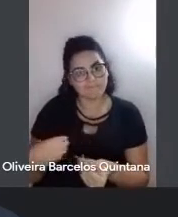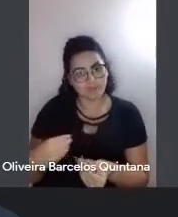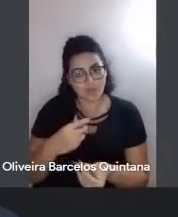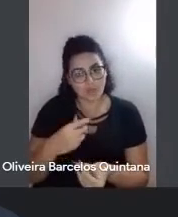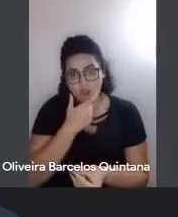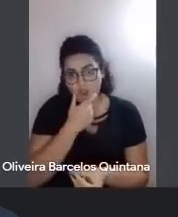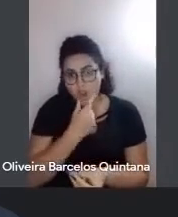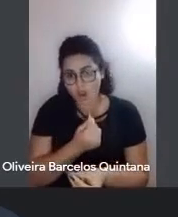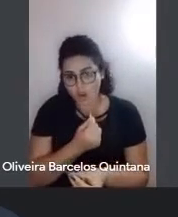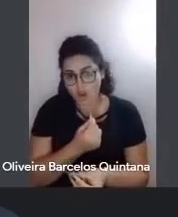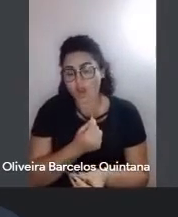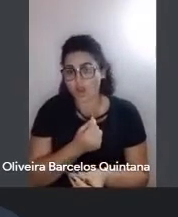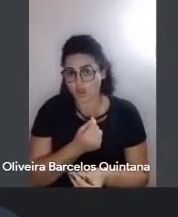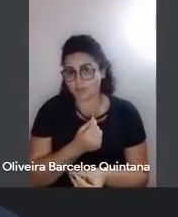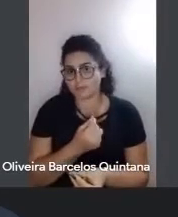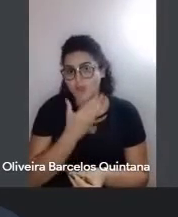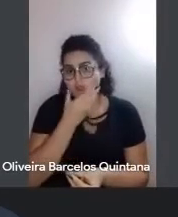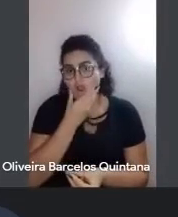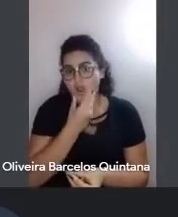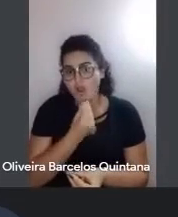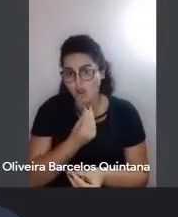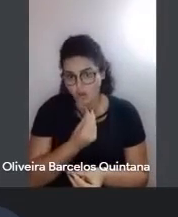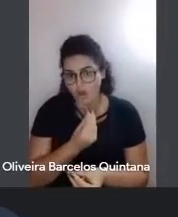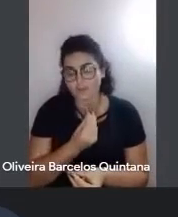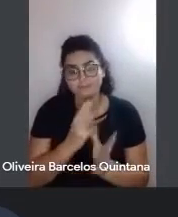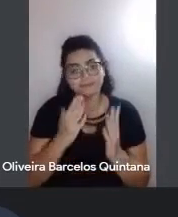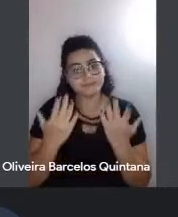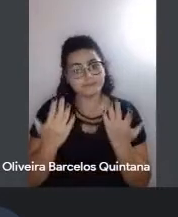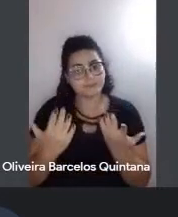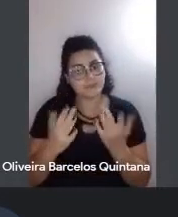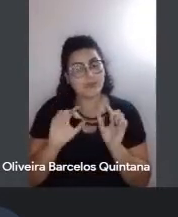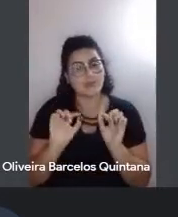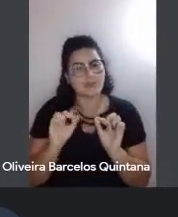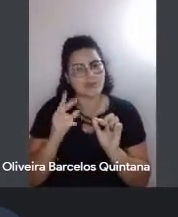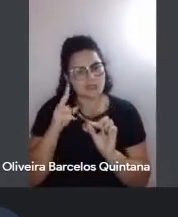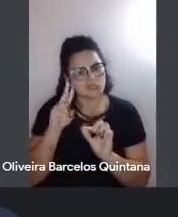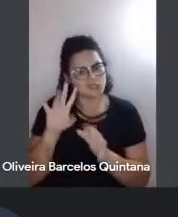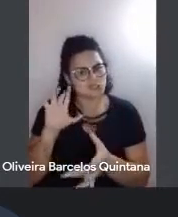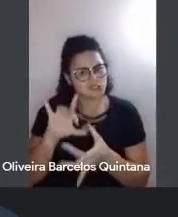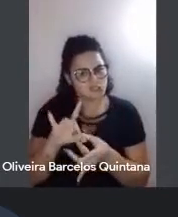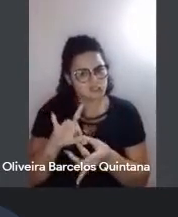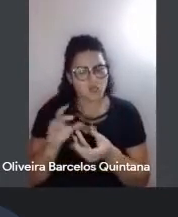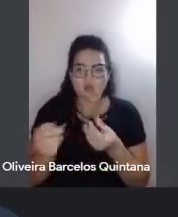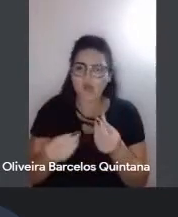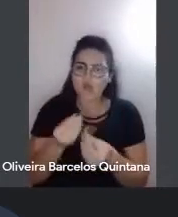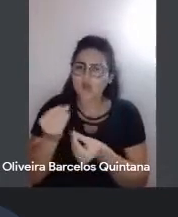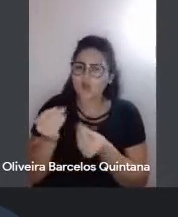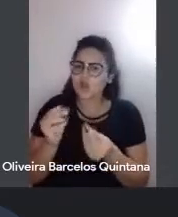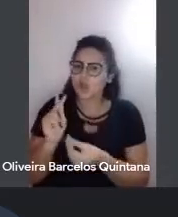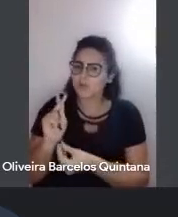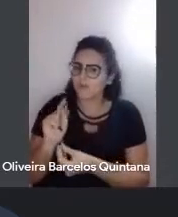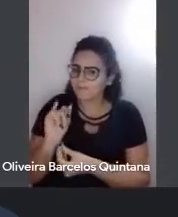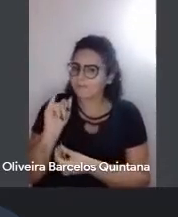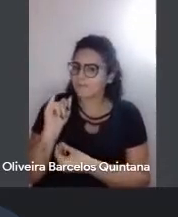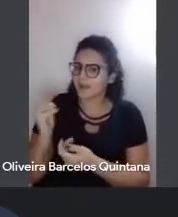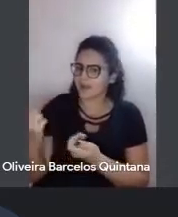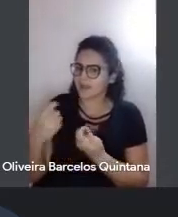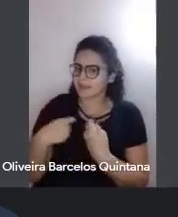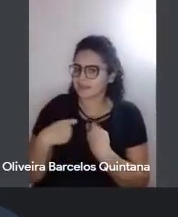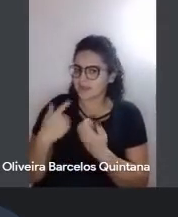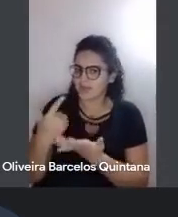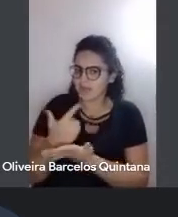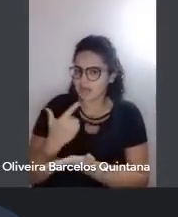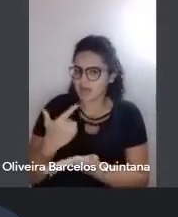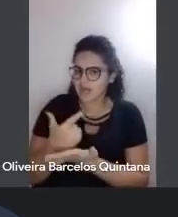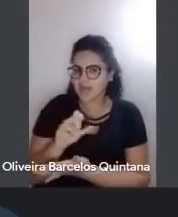peculiaridade. Então, ele tem toda uma história de como é que o pai dele deu a ele o livro Os Sertões,